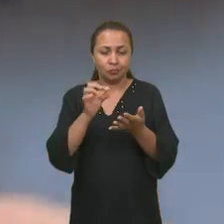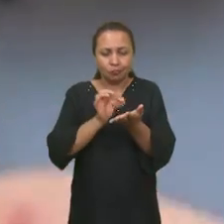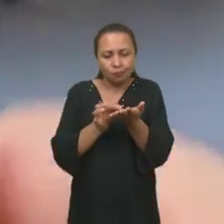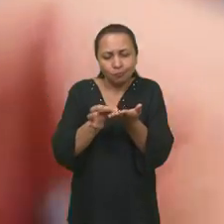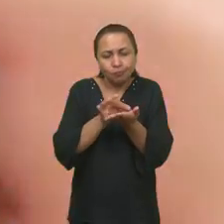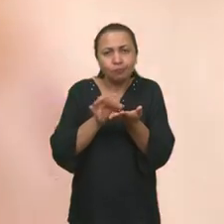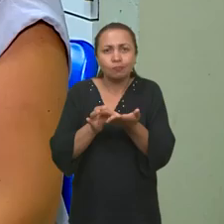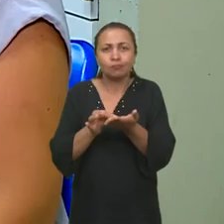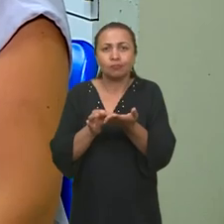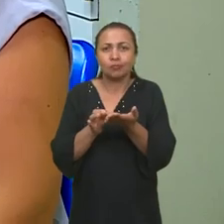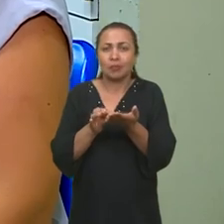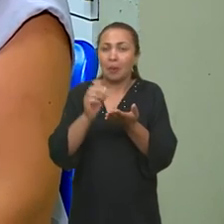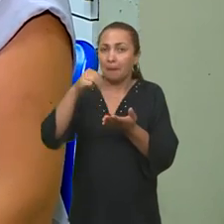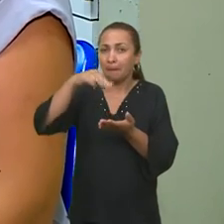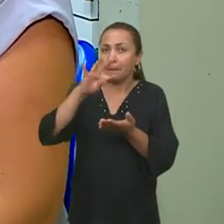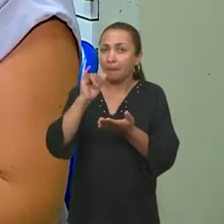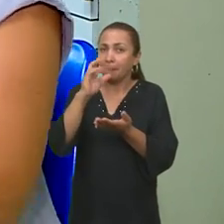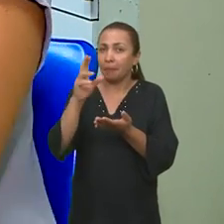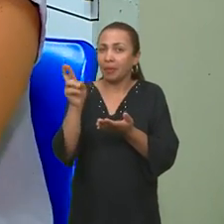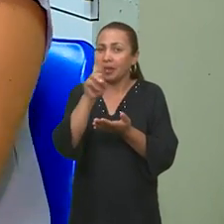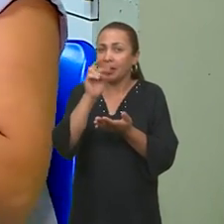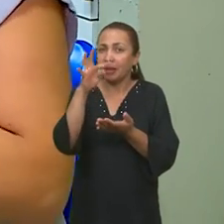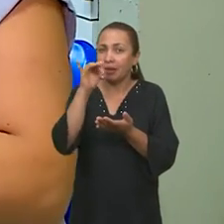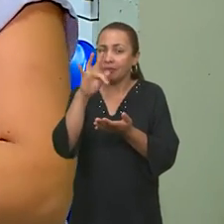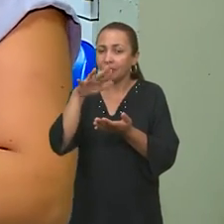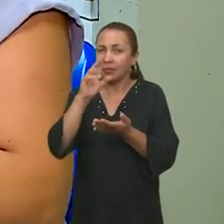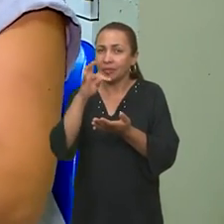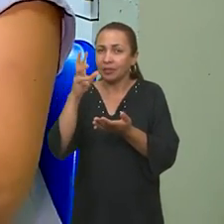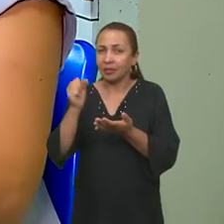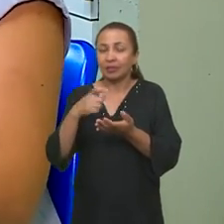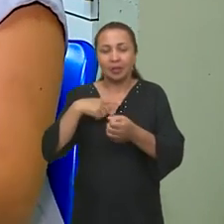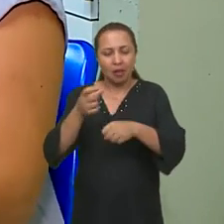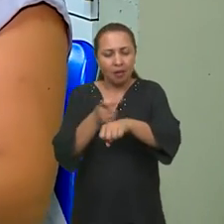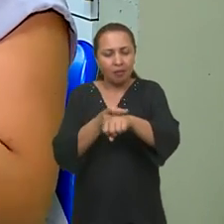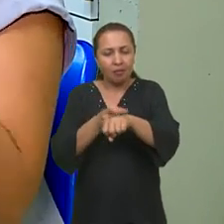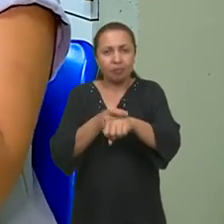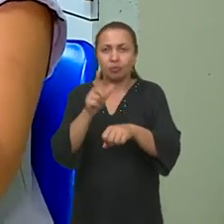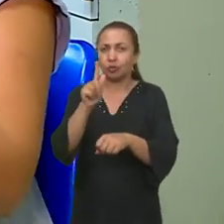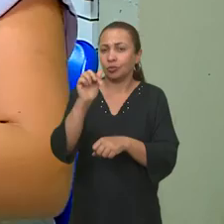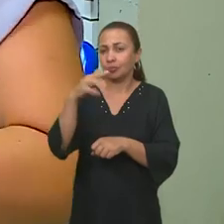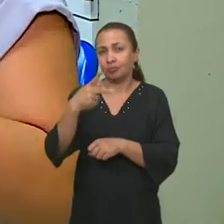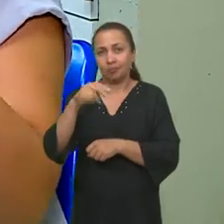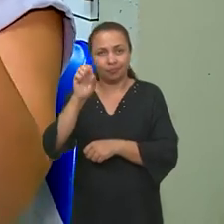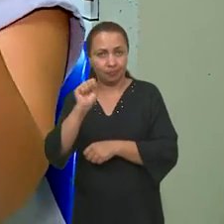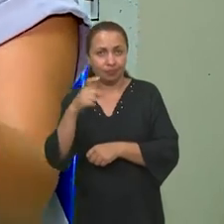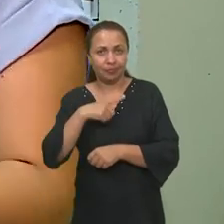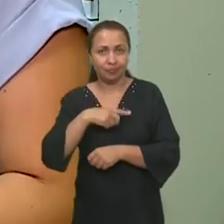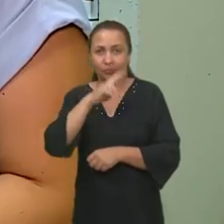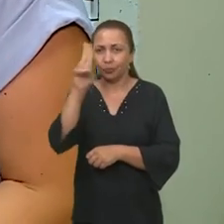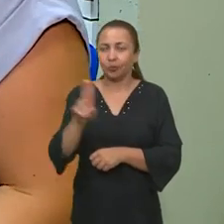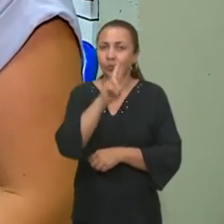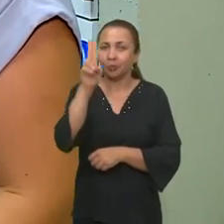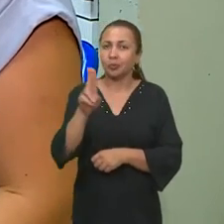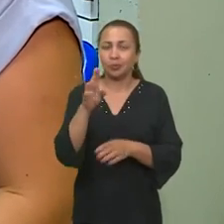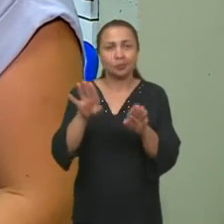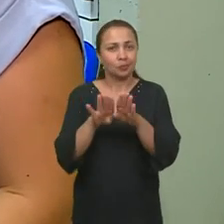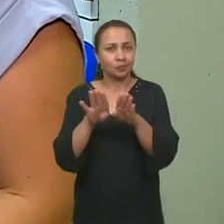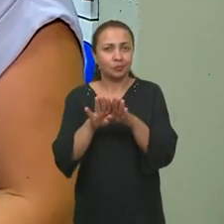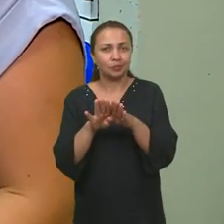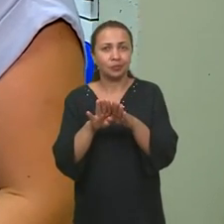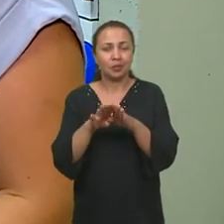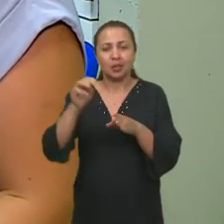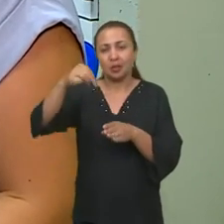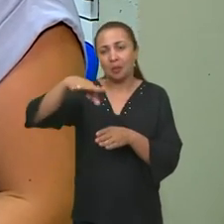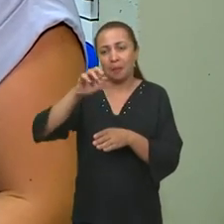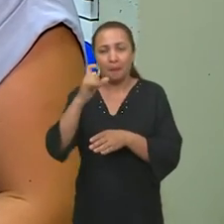metais refratários. A gente tem os wearables, né? Relógio com GPS que tem o uso desses